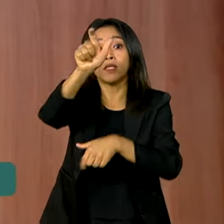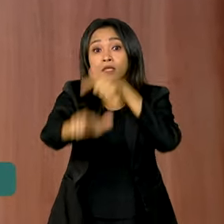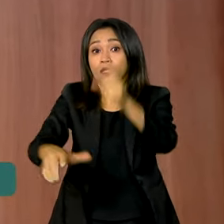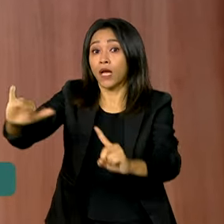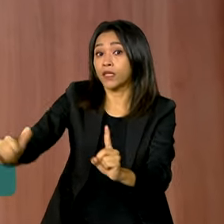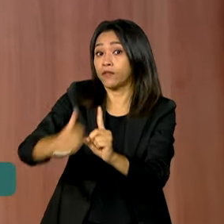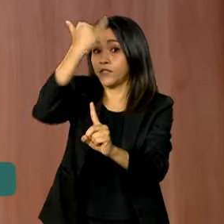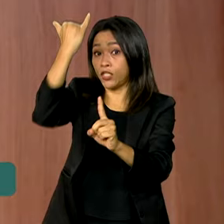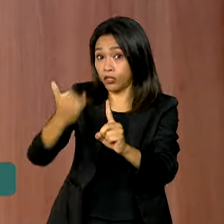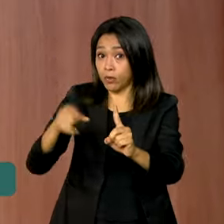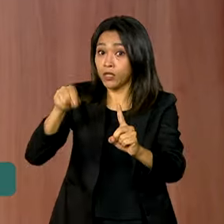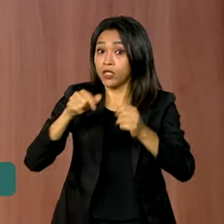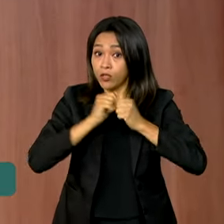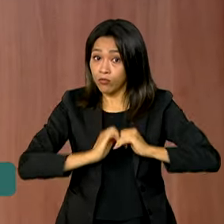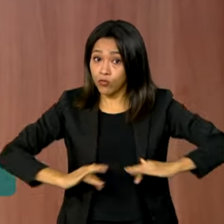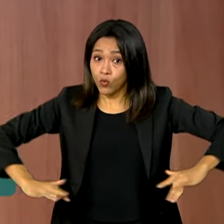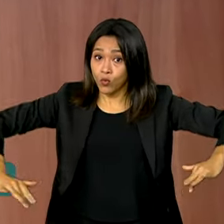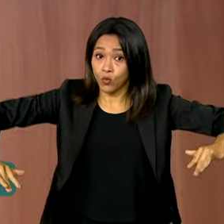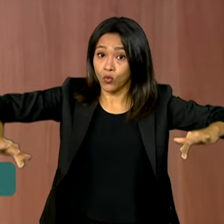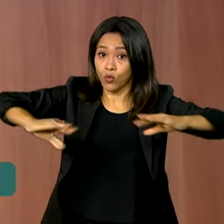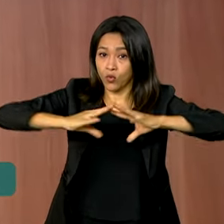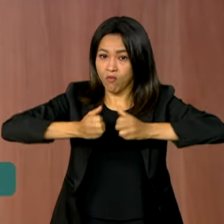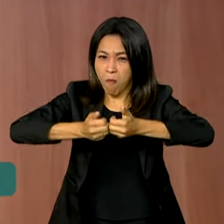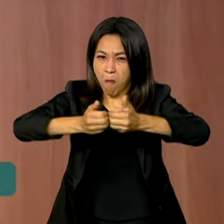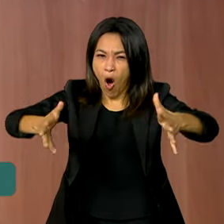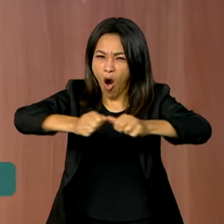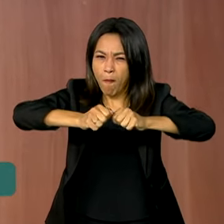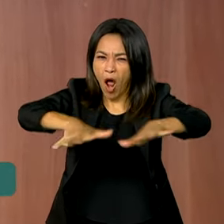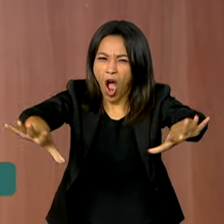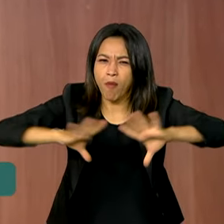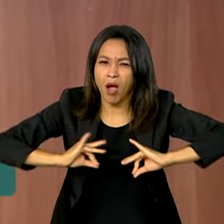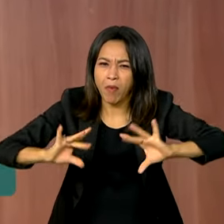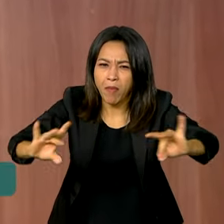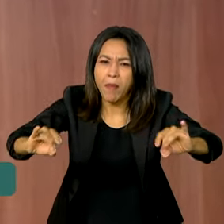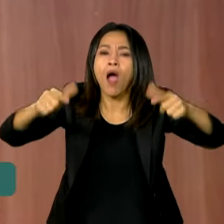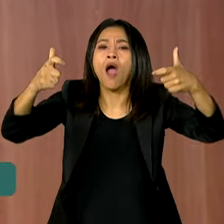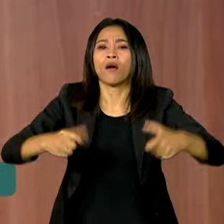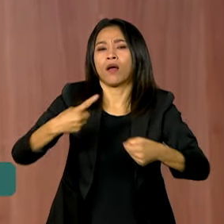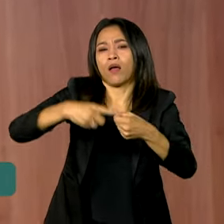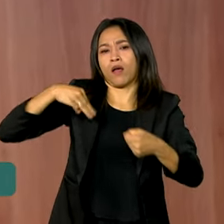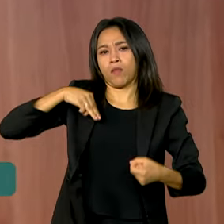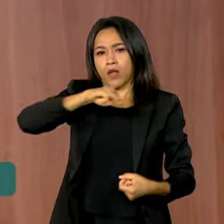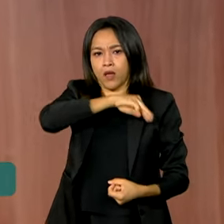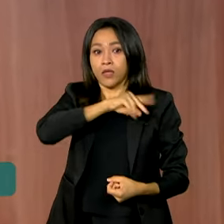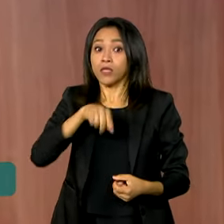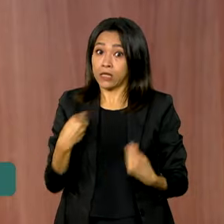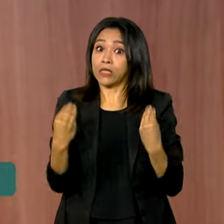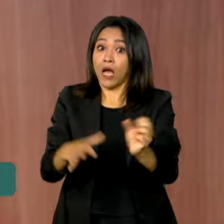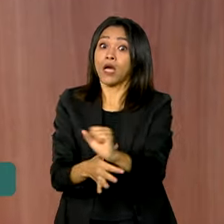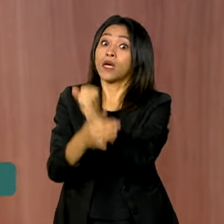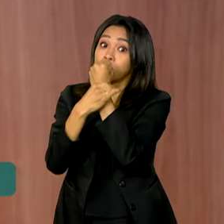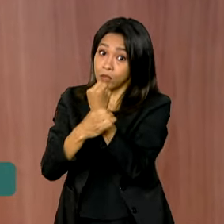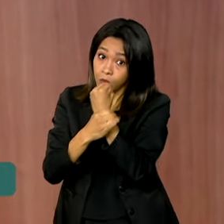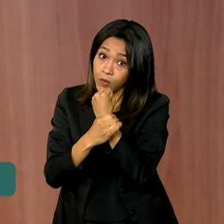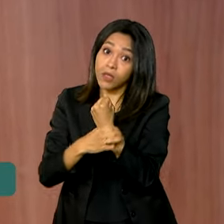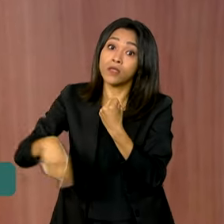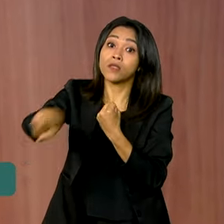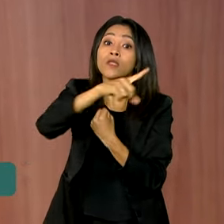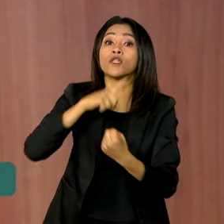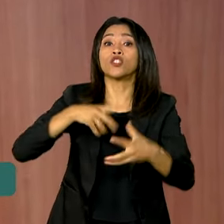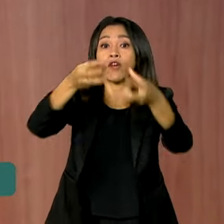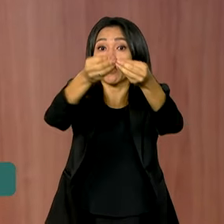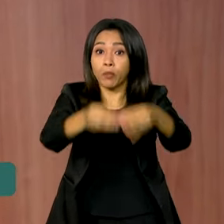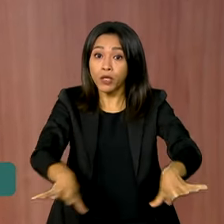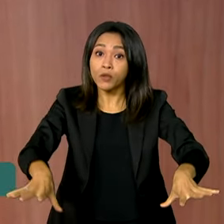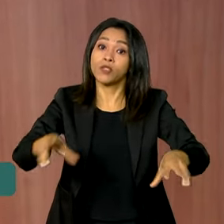Mariana. Firmado em outubro, o acordo traz uma série de novas garantias para a população que foi afetada pelos efeitos